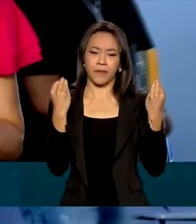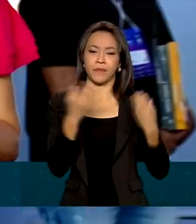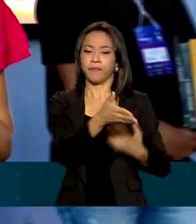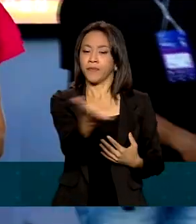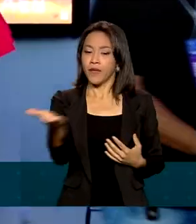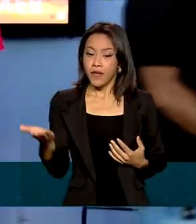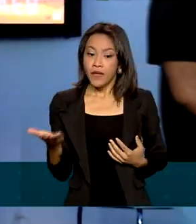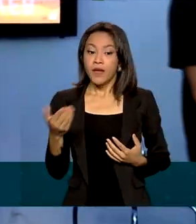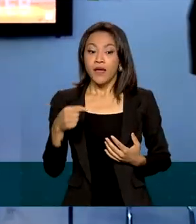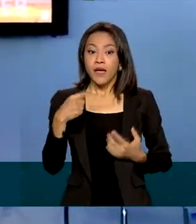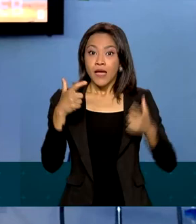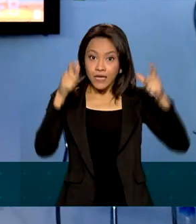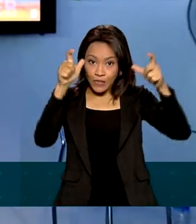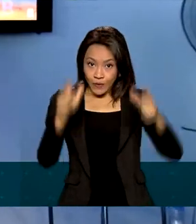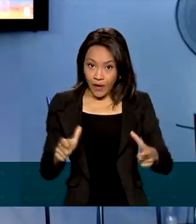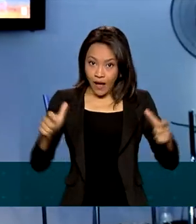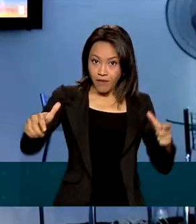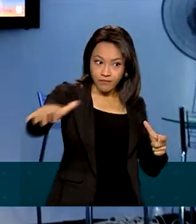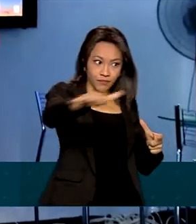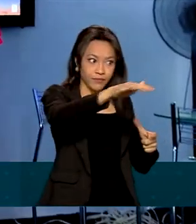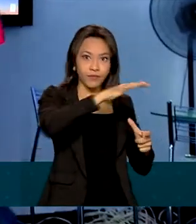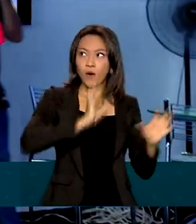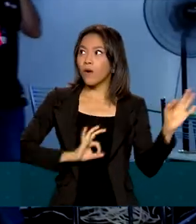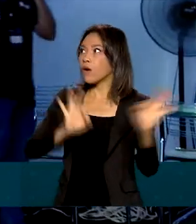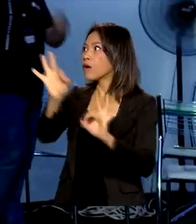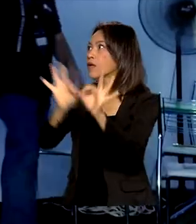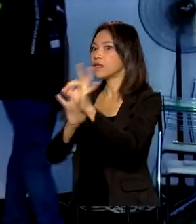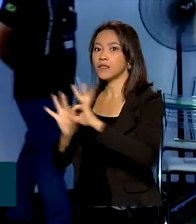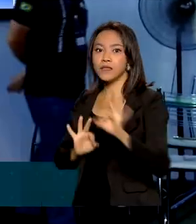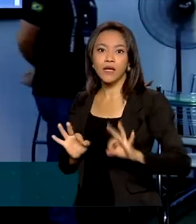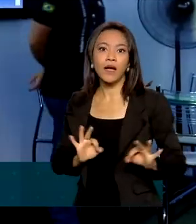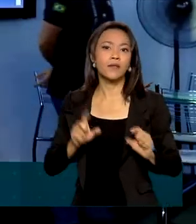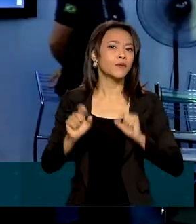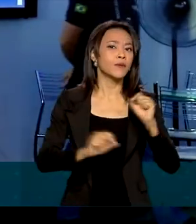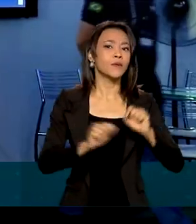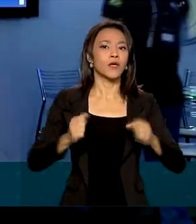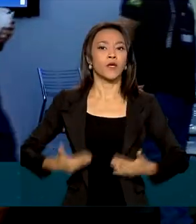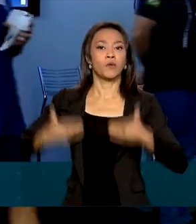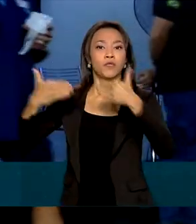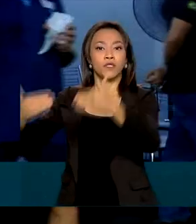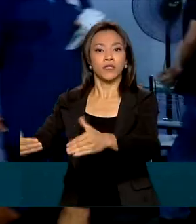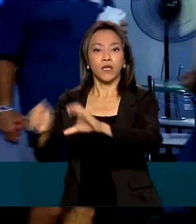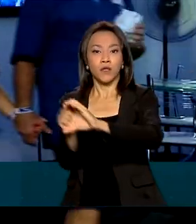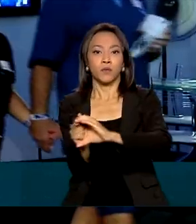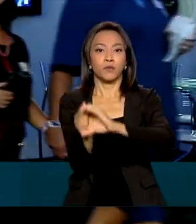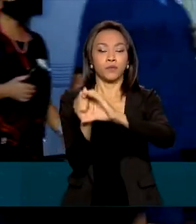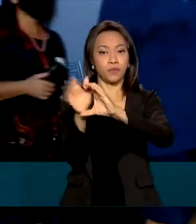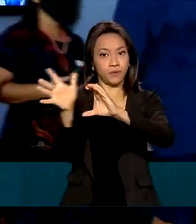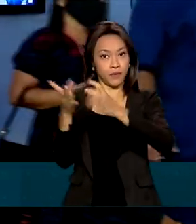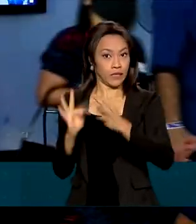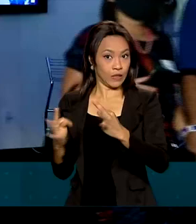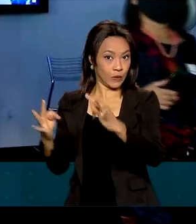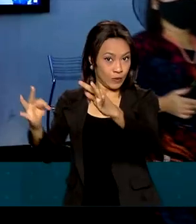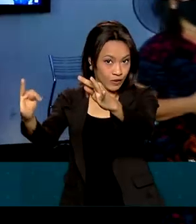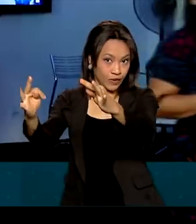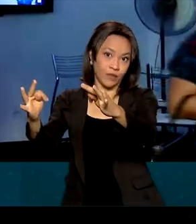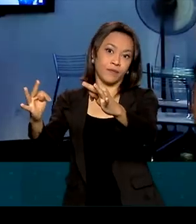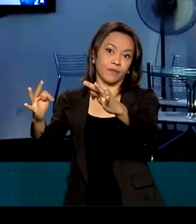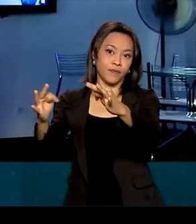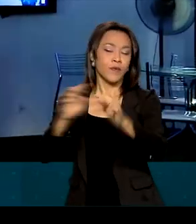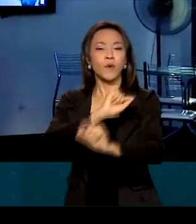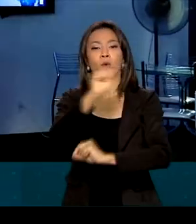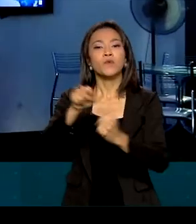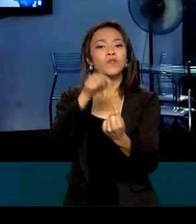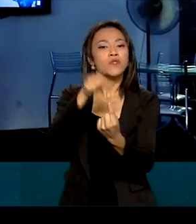Week é a Vila da Ciência, organizada pelo Ministério da Ciência, Tecnologia e Inovações. O objetivo é